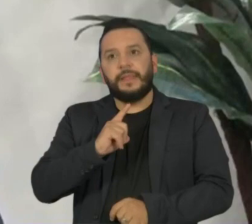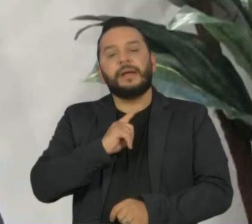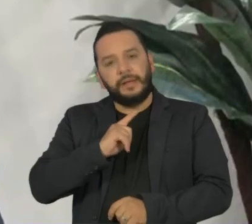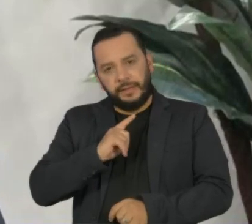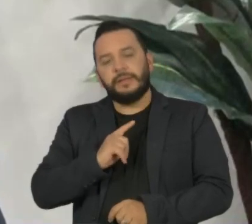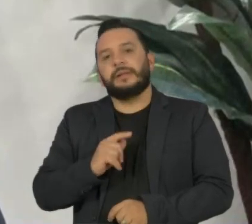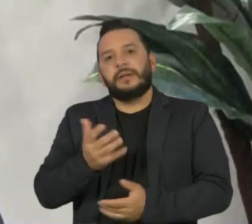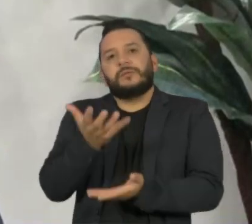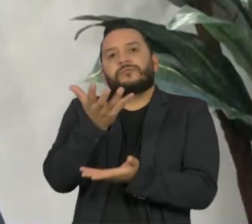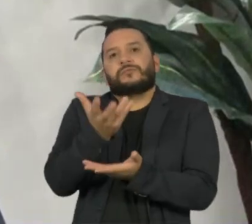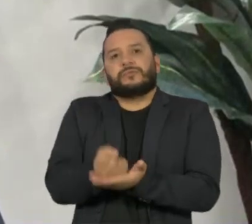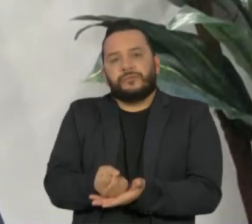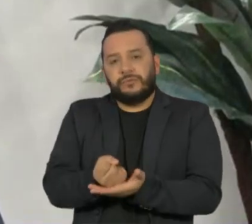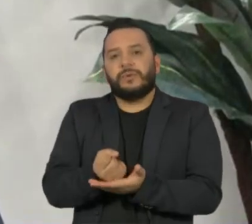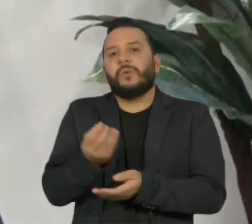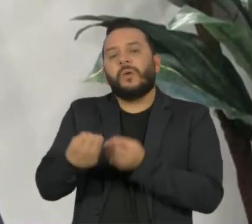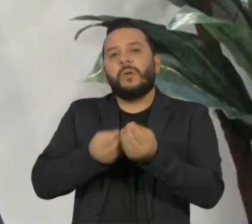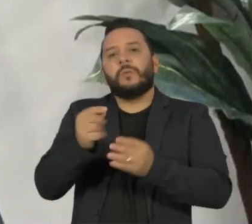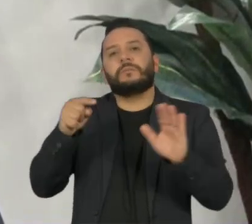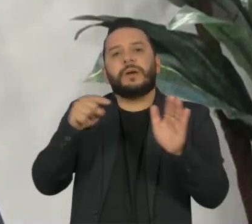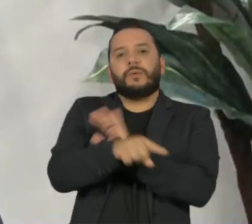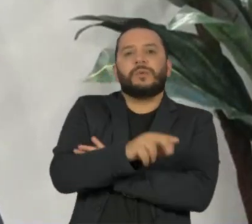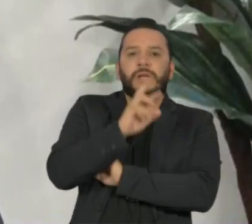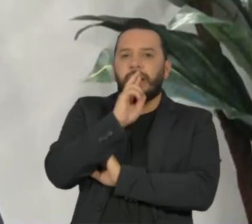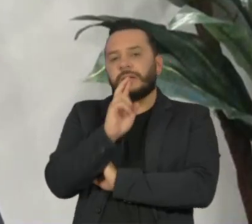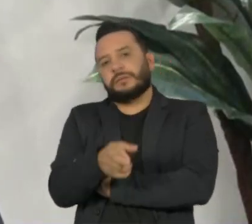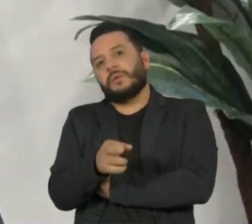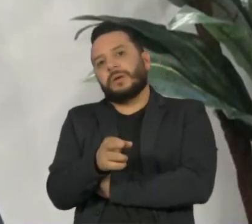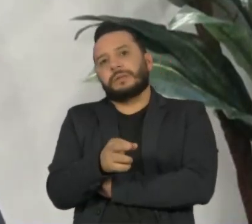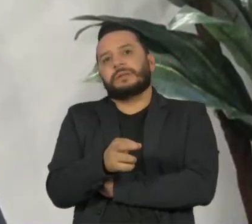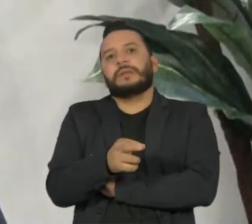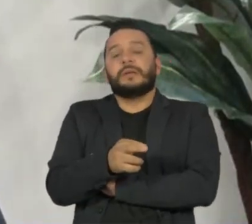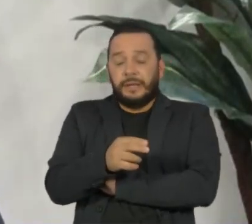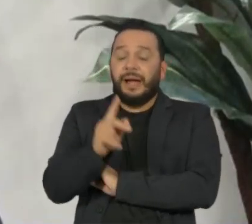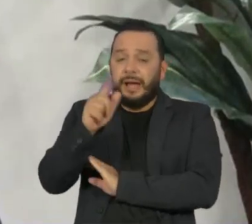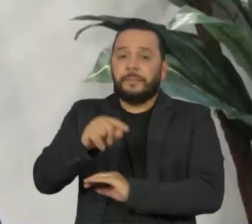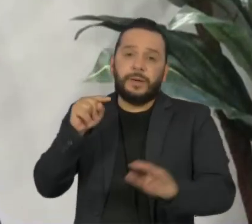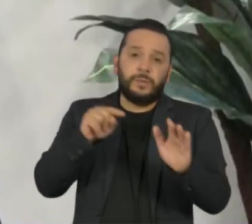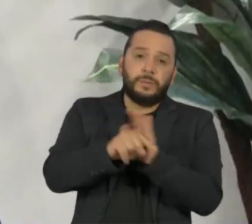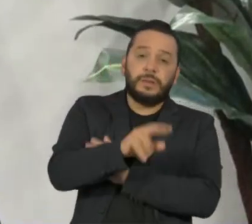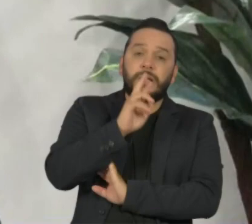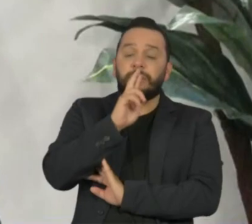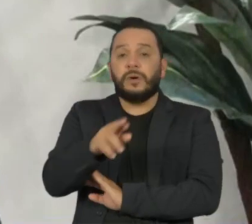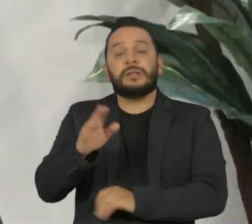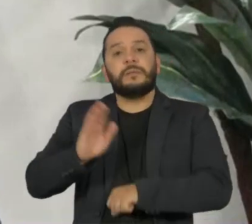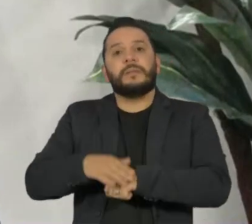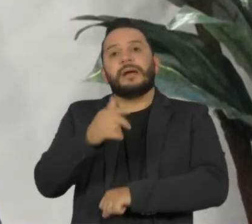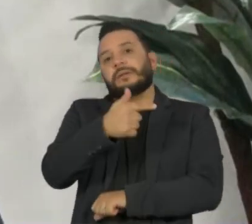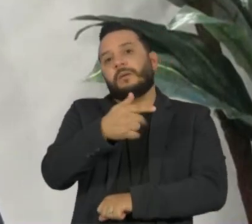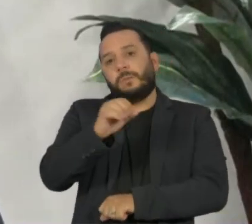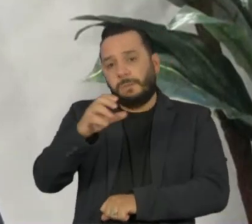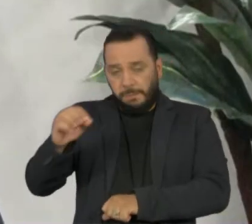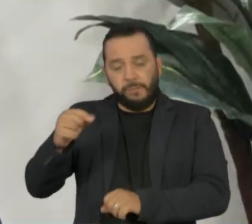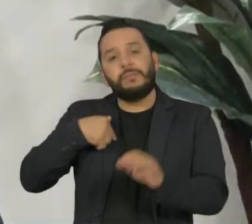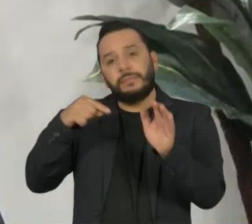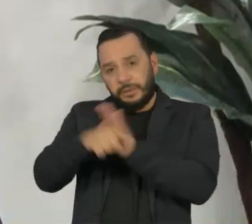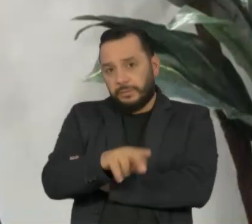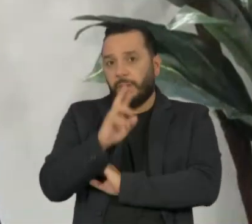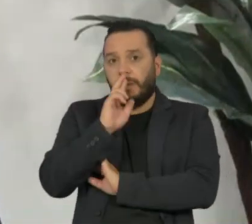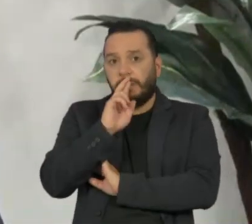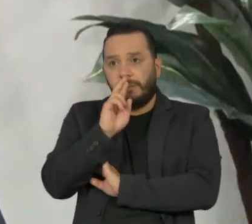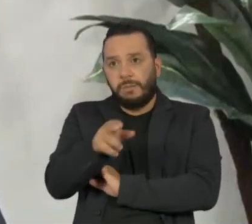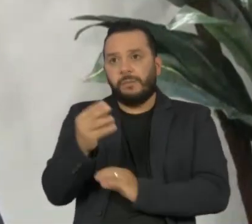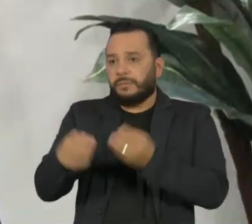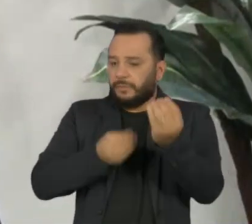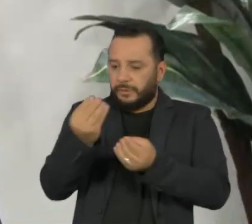para baixar que é o Perguntas e Respostas, o que a gente chama de perguntão, que tem mais de 700 perguntas e respostas de